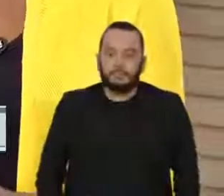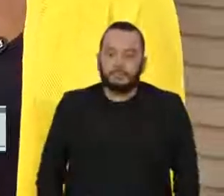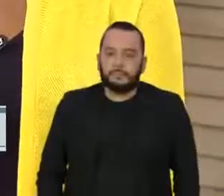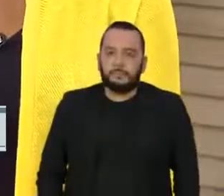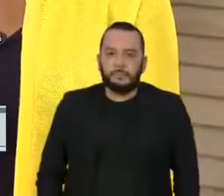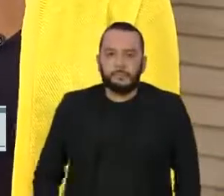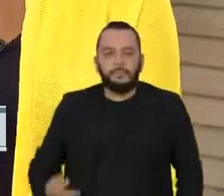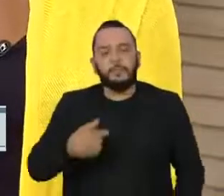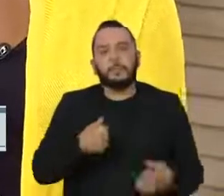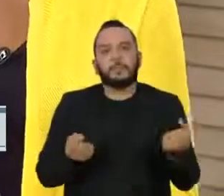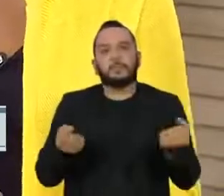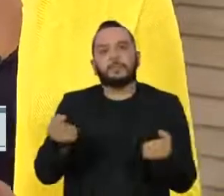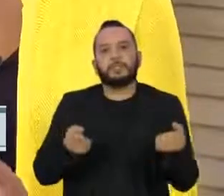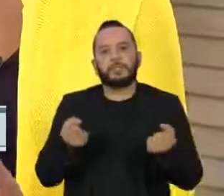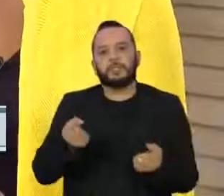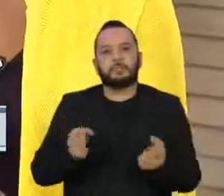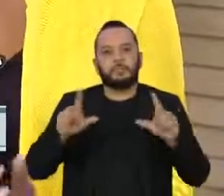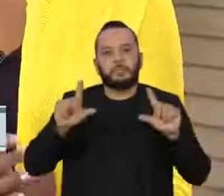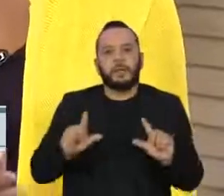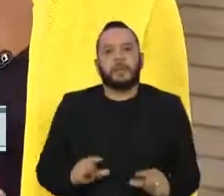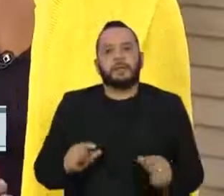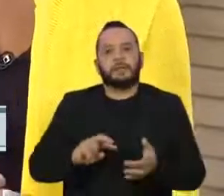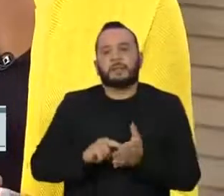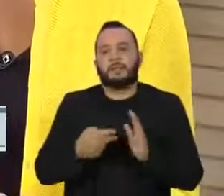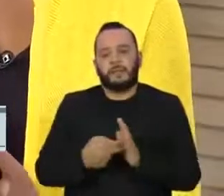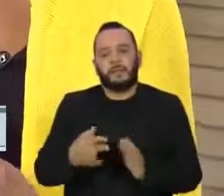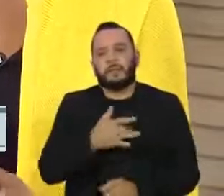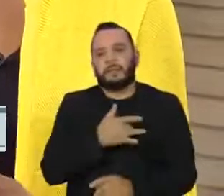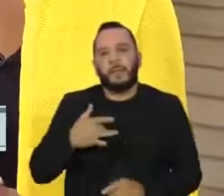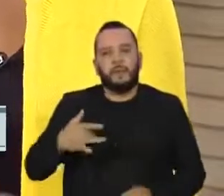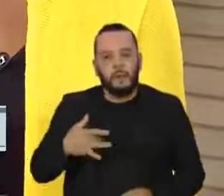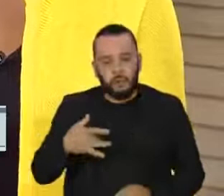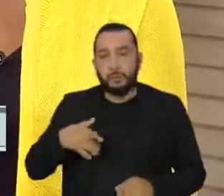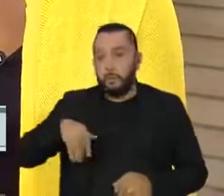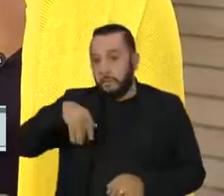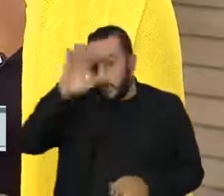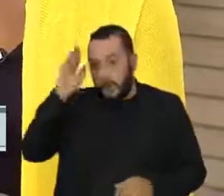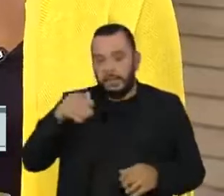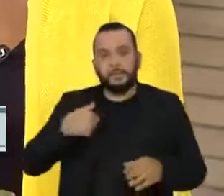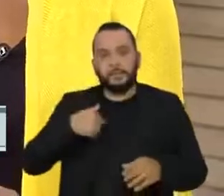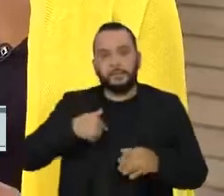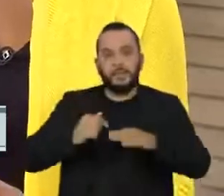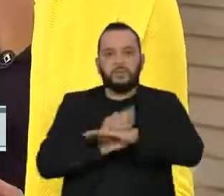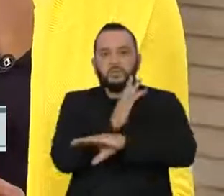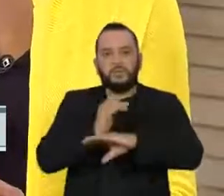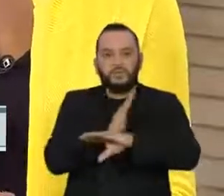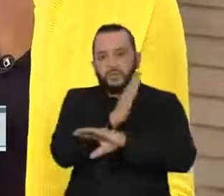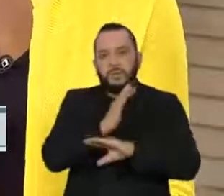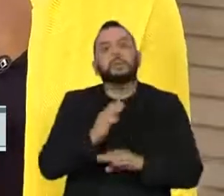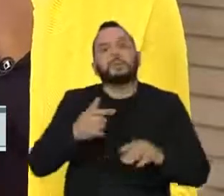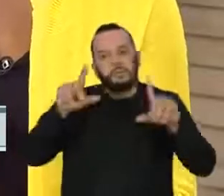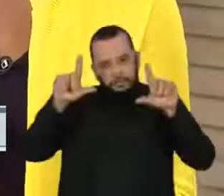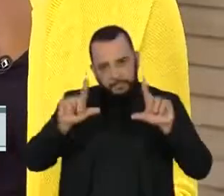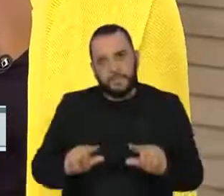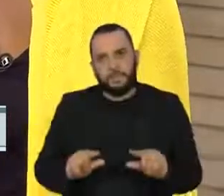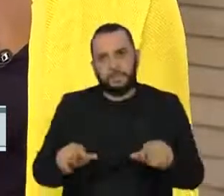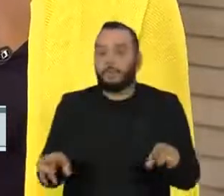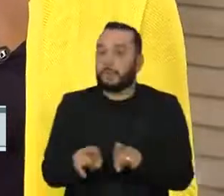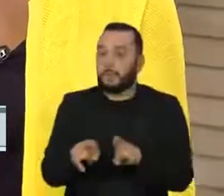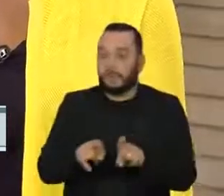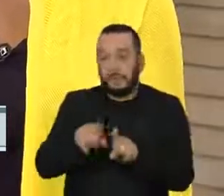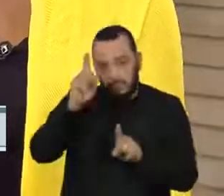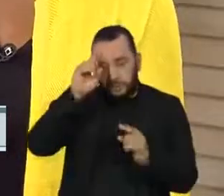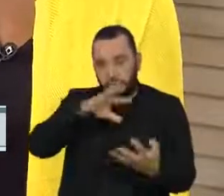Dirigir menos significa mais saúde e menos poluição. O Dia Mundial Sem Carro foi uma data criada para chamar atenção